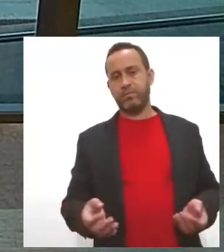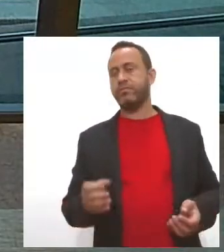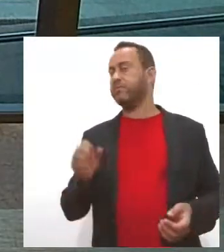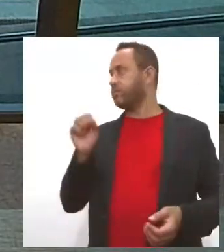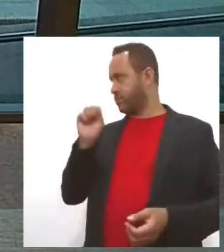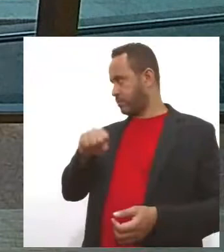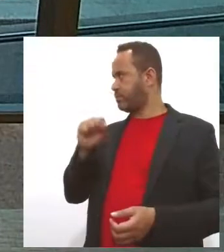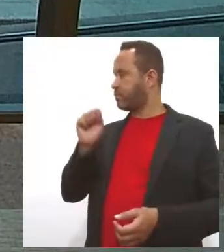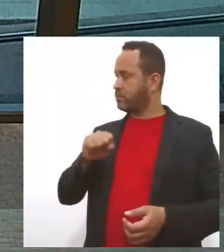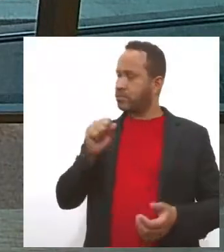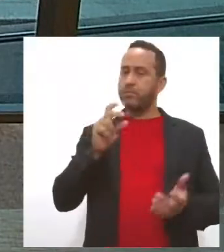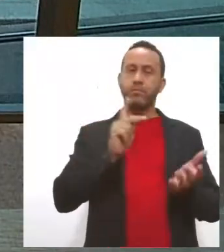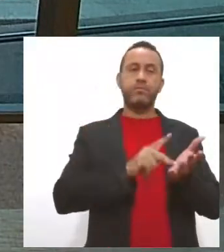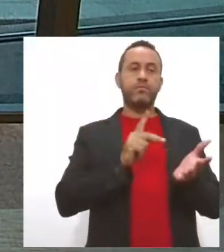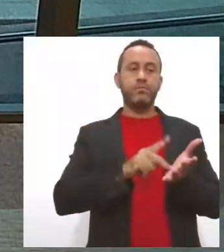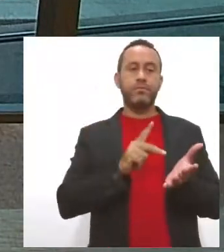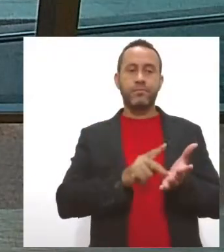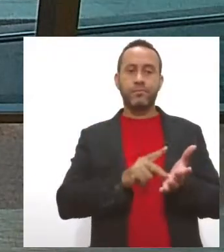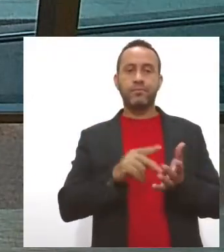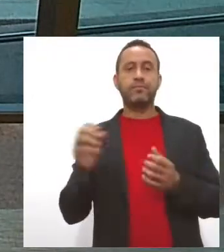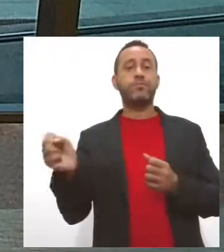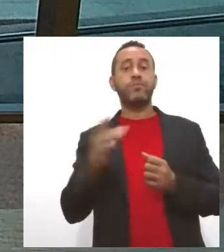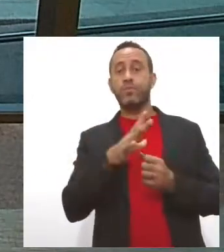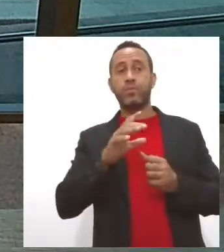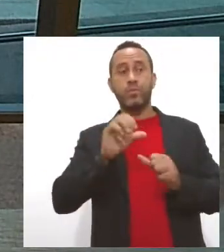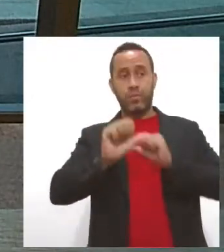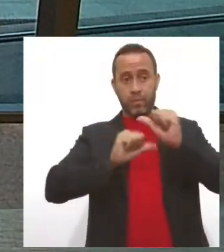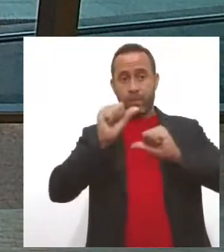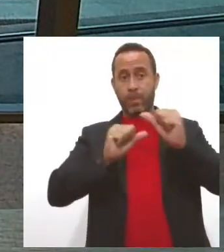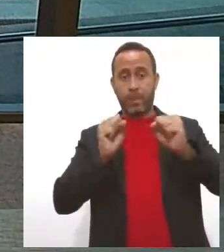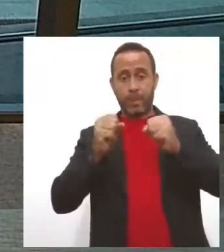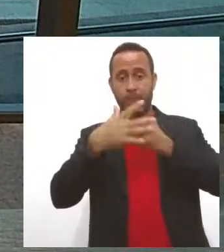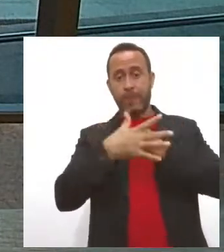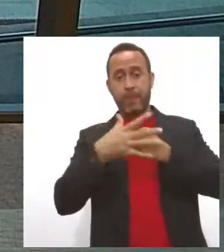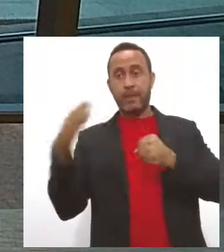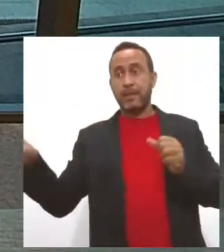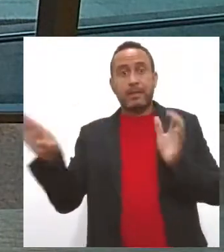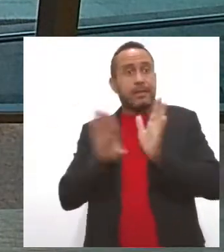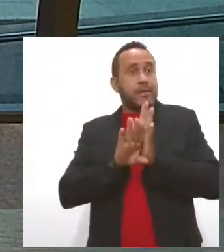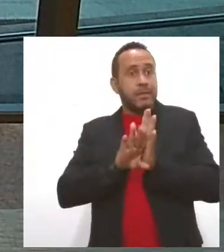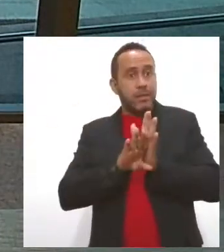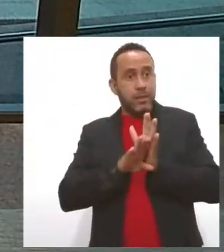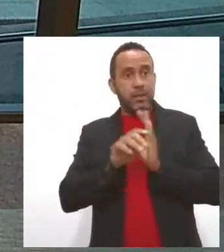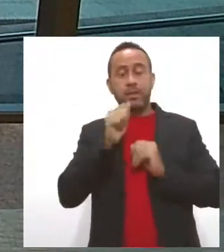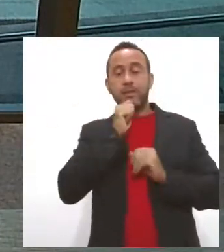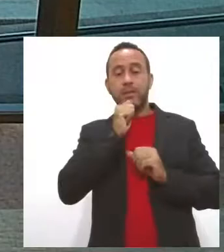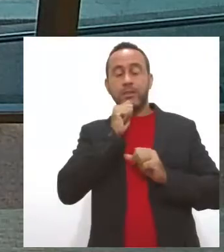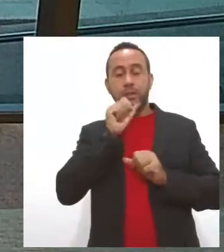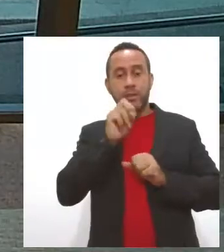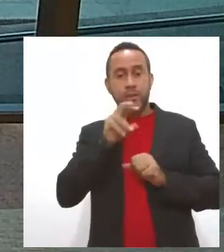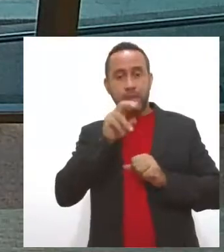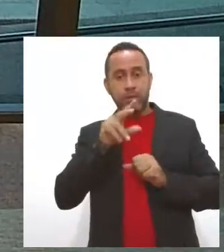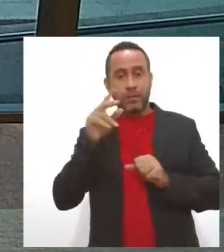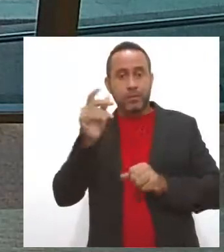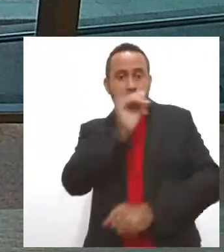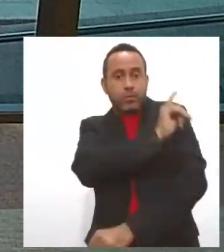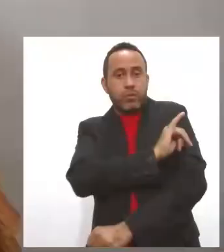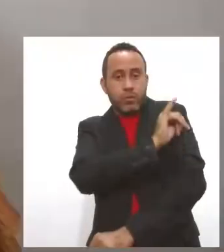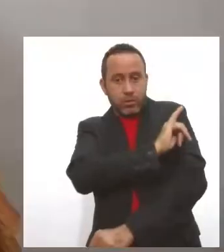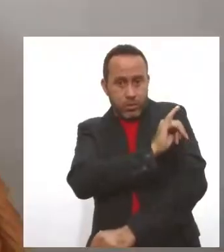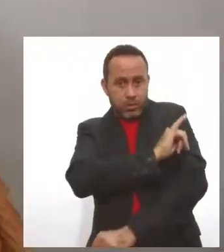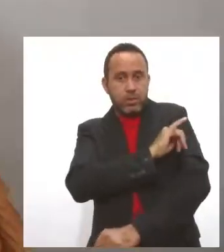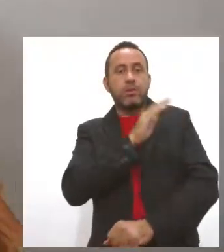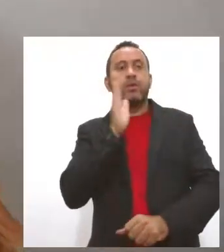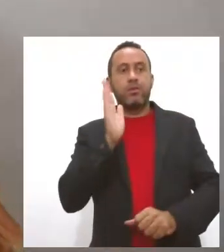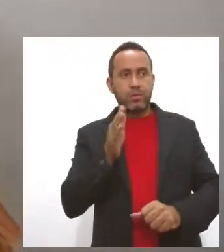Exatamente, porque tem uma nova mutação aí da Covid-19, né? Chegando aqui, já chegou no Rio de Janeiro, já estava no Reino Unido. E a